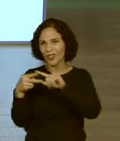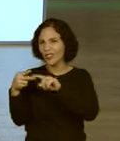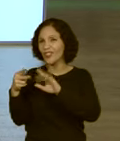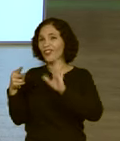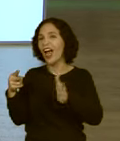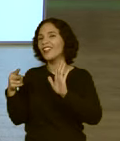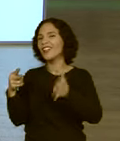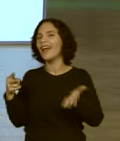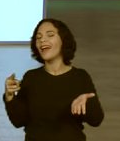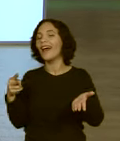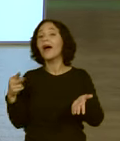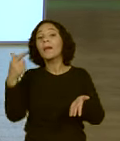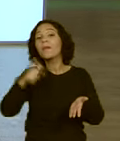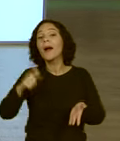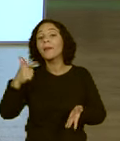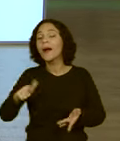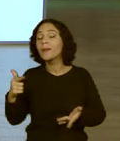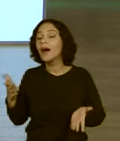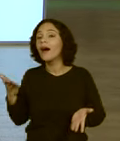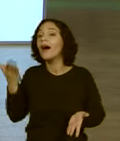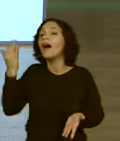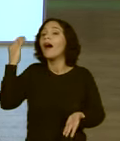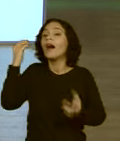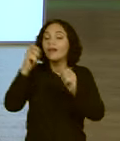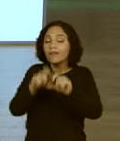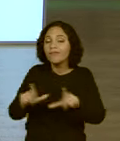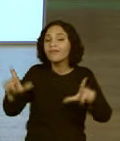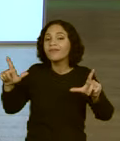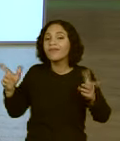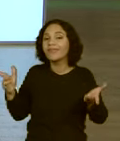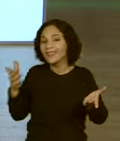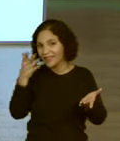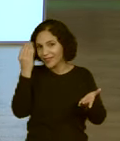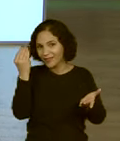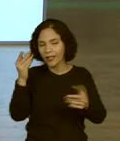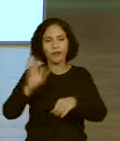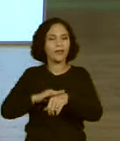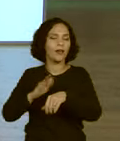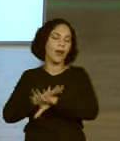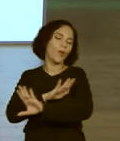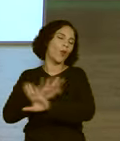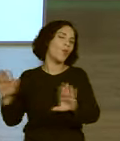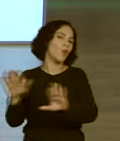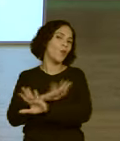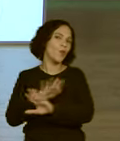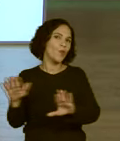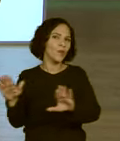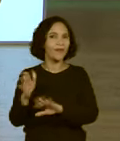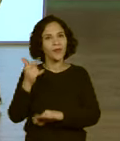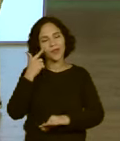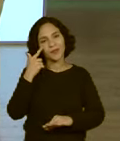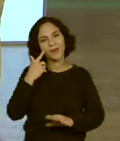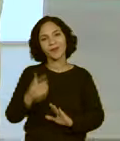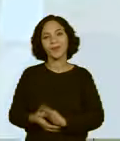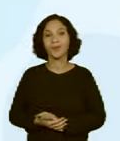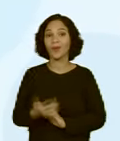das coisas que já foram, Isso, é E que a primeira imagem lá atrás. Vamos lá, acabou o seu tempo. Acabou o tempo, não vou lembrar.